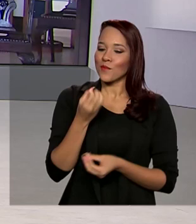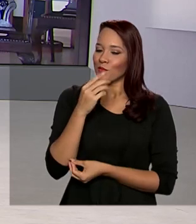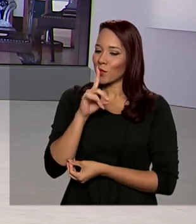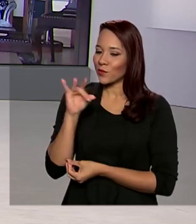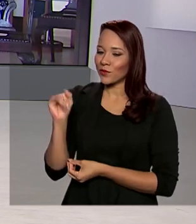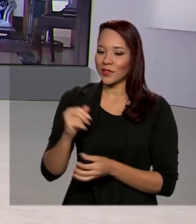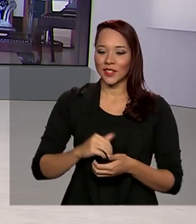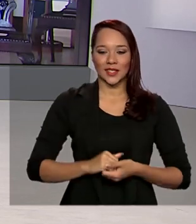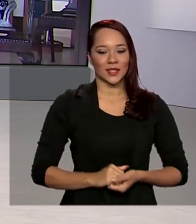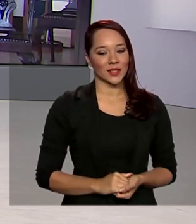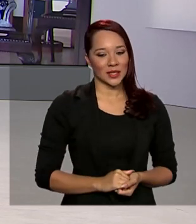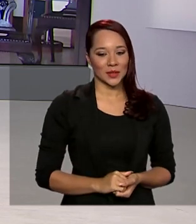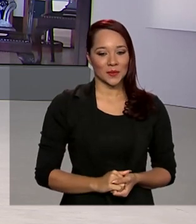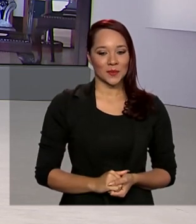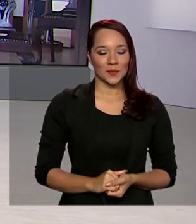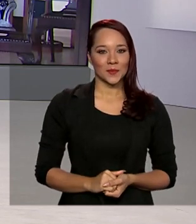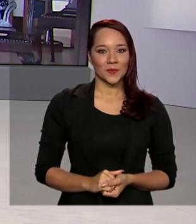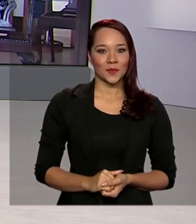dia.